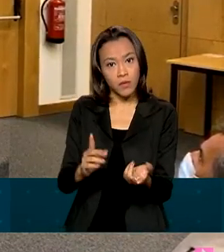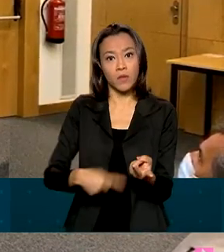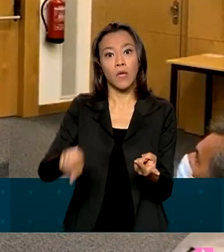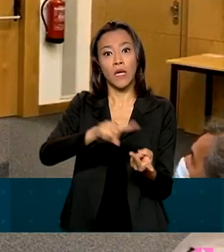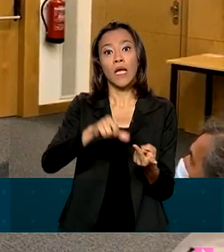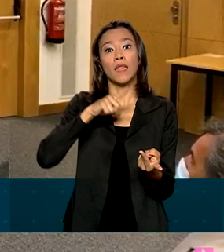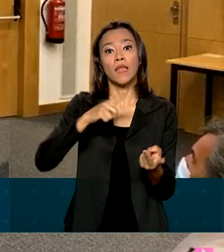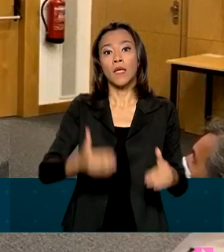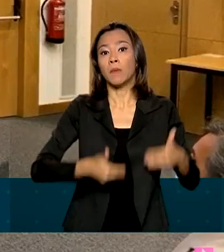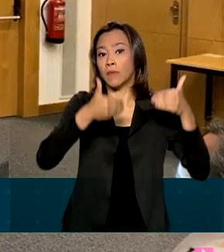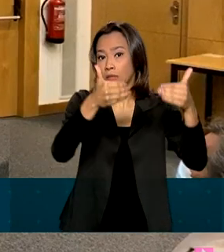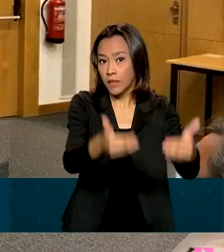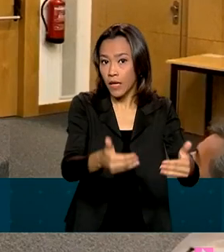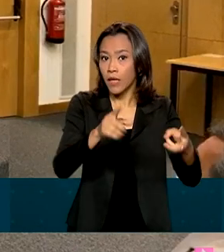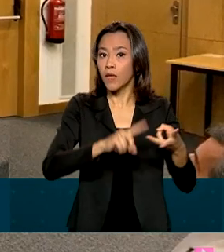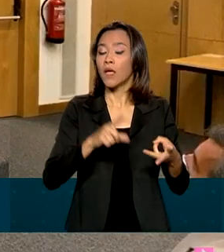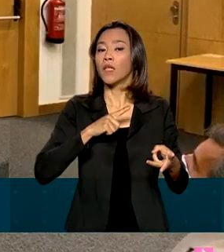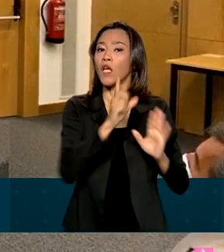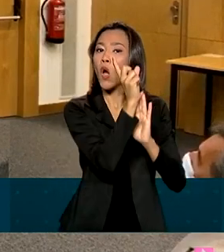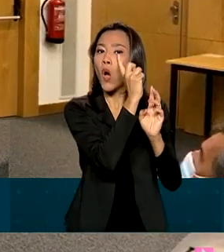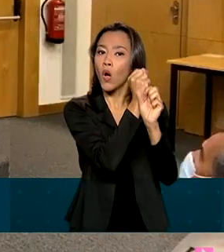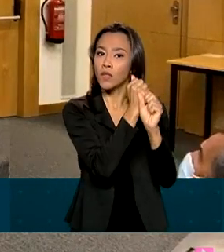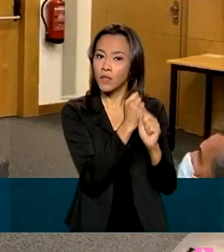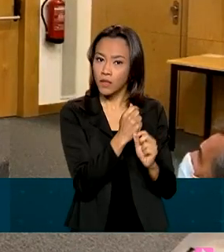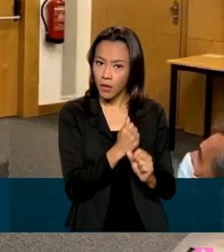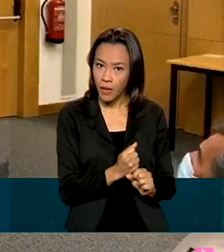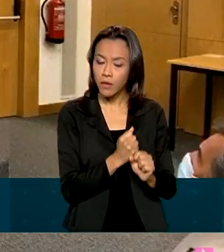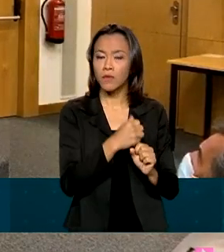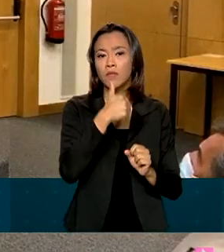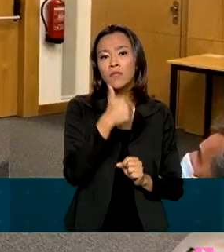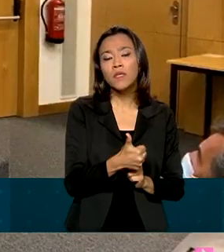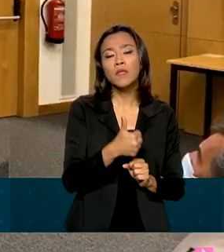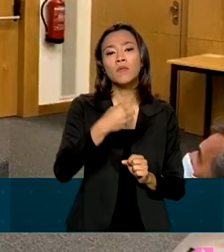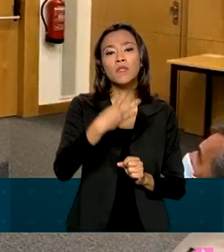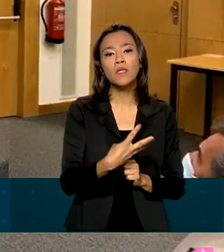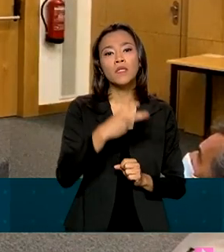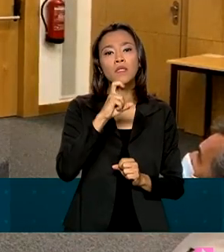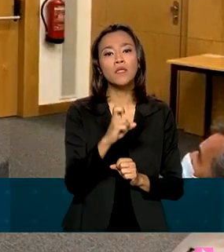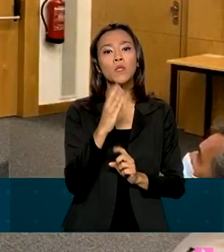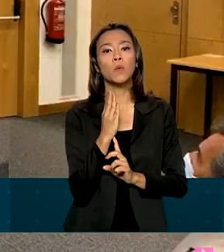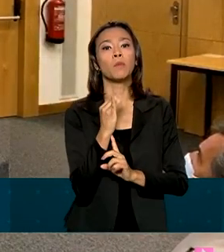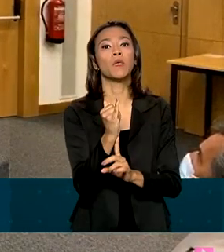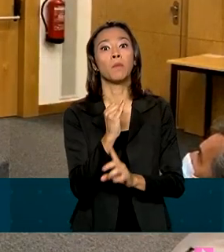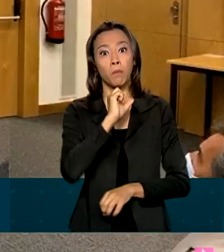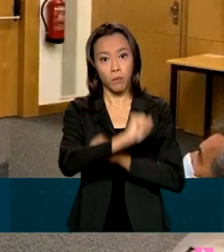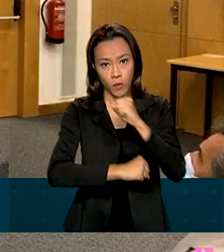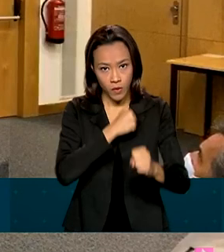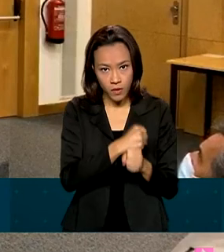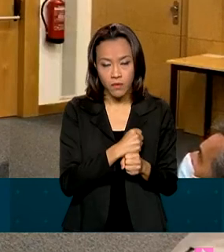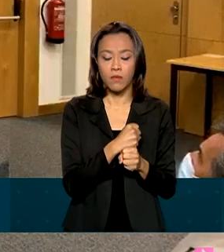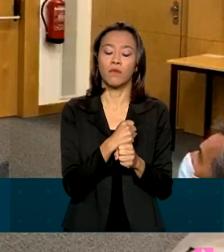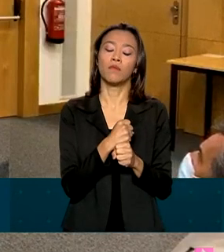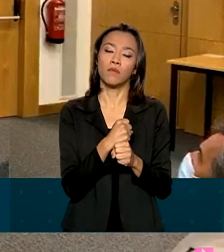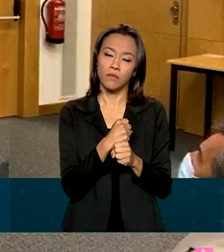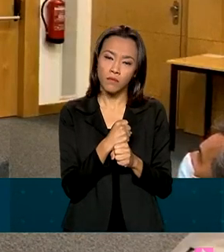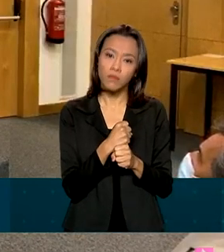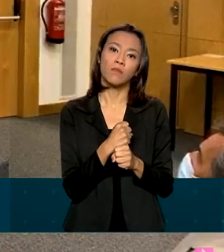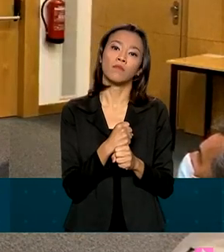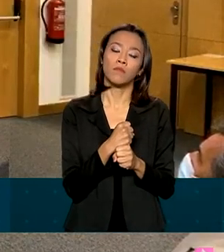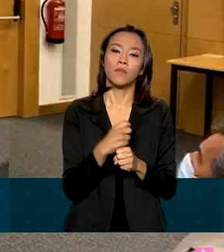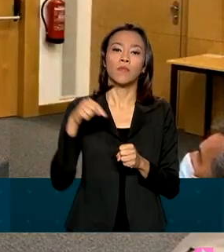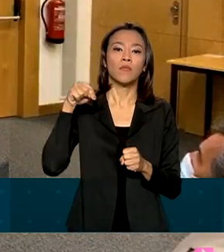que tem um orçamento da ordem de R 135 bilhões por ano. Ele teve o seu